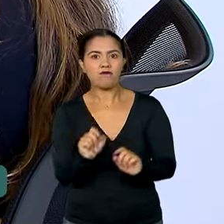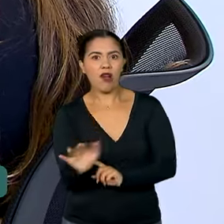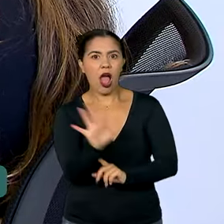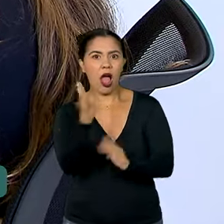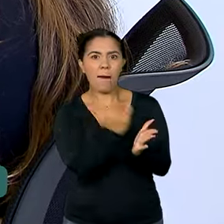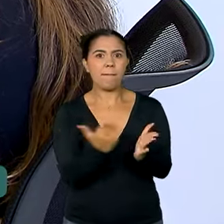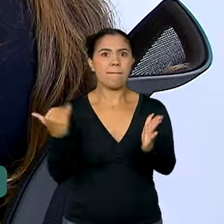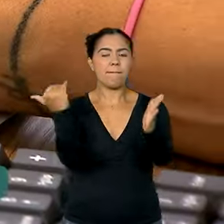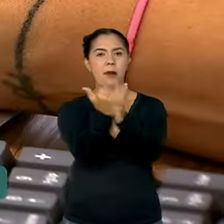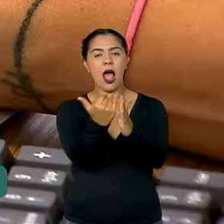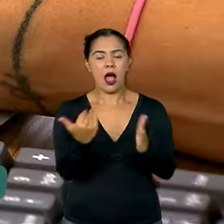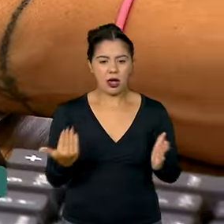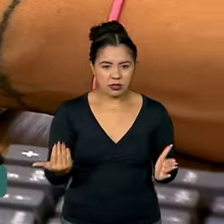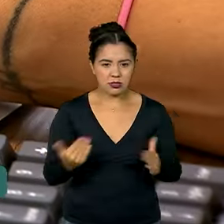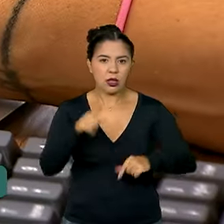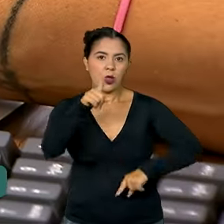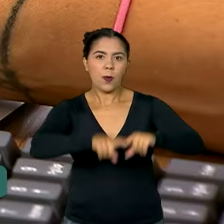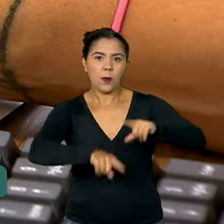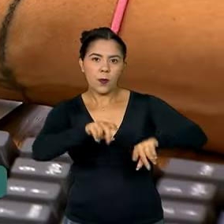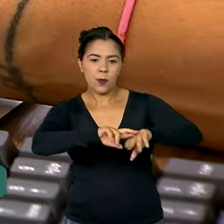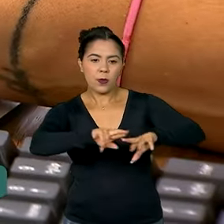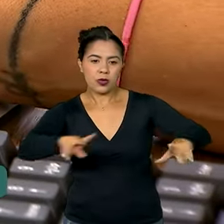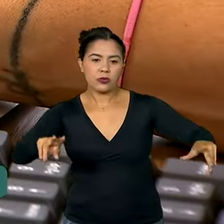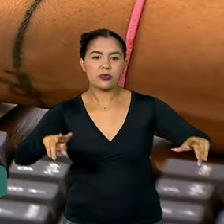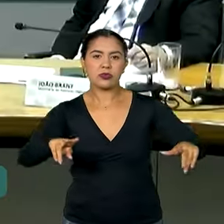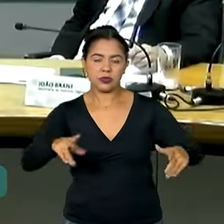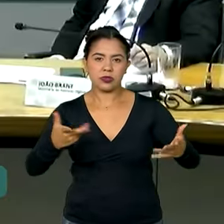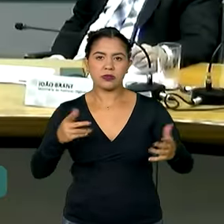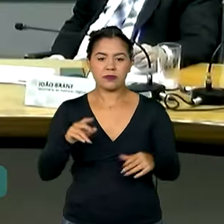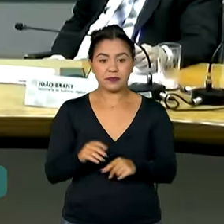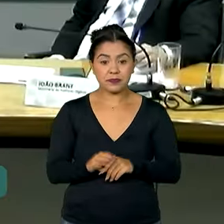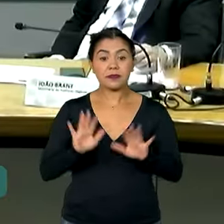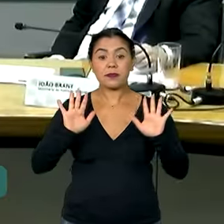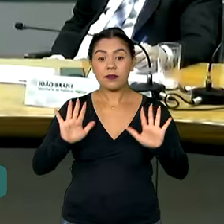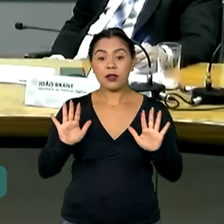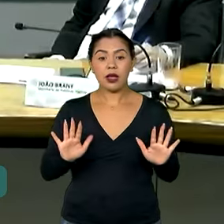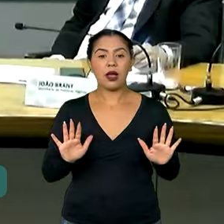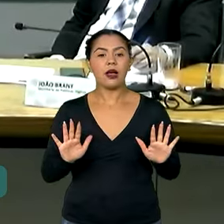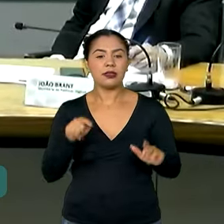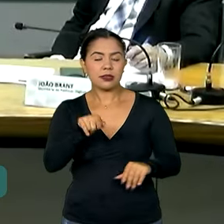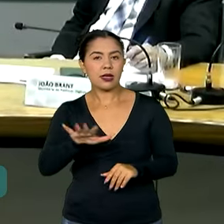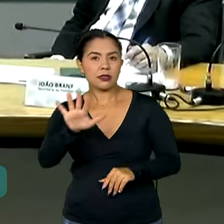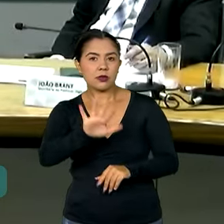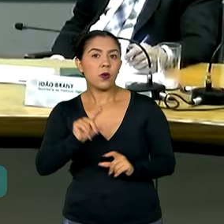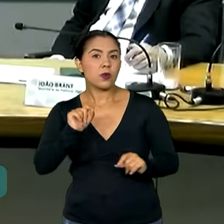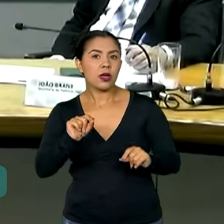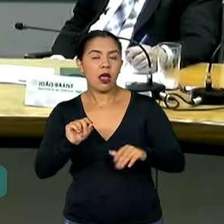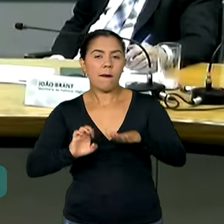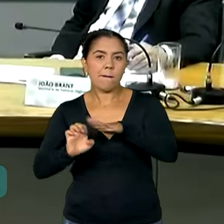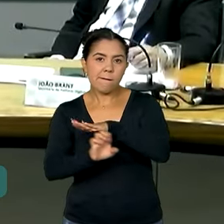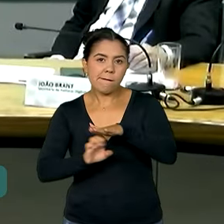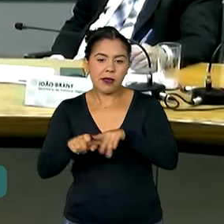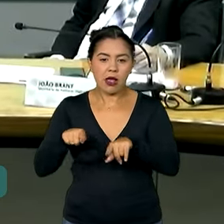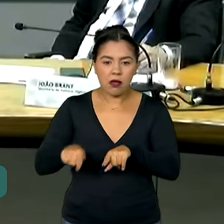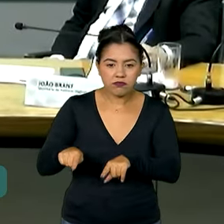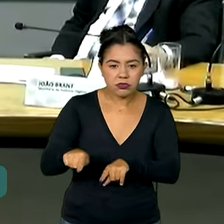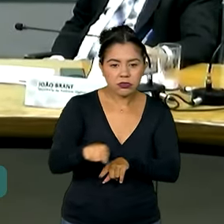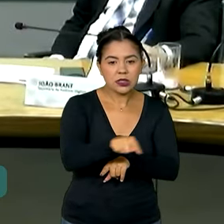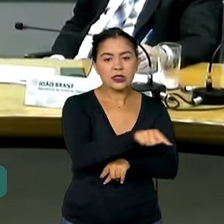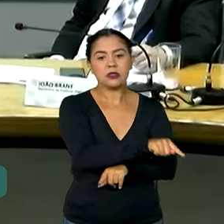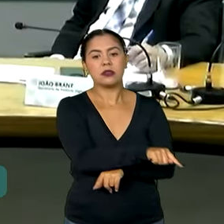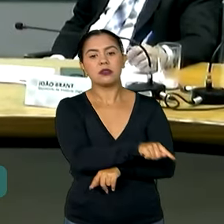consumidores a produtos e empresas. O o CAD impõe é a essas empresas uma série de obrigações